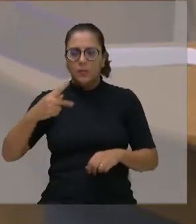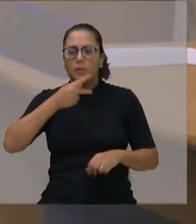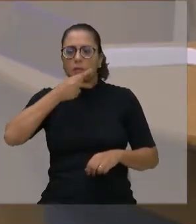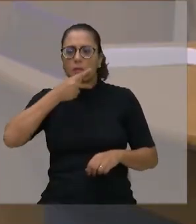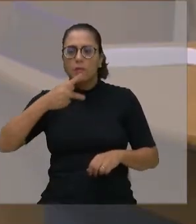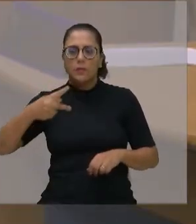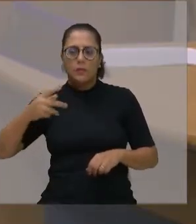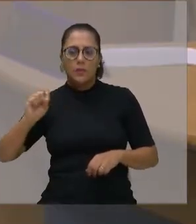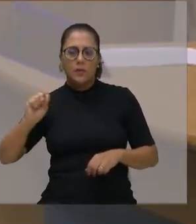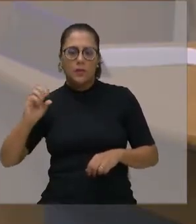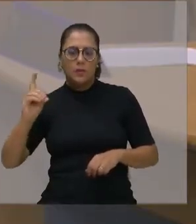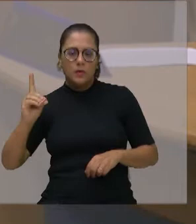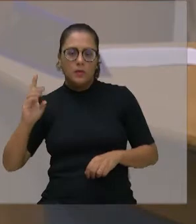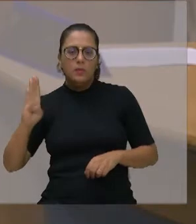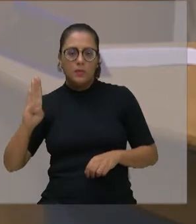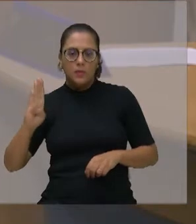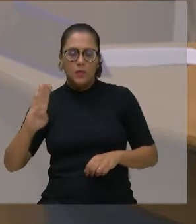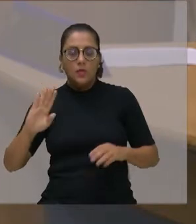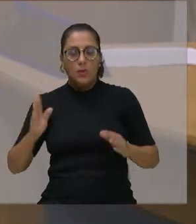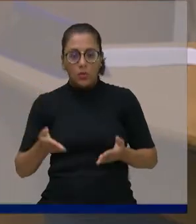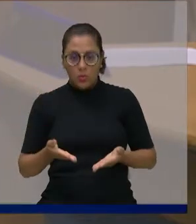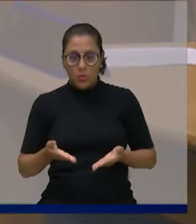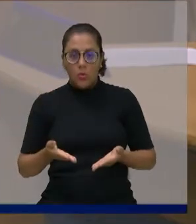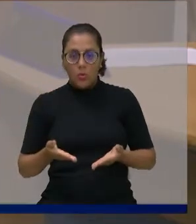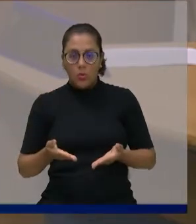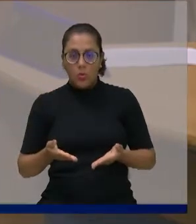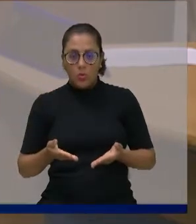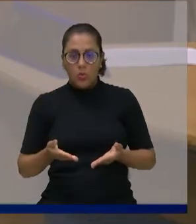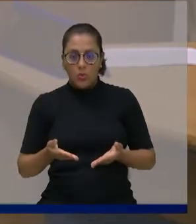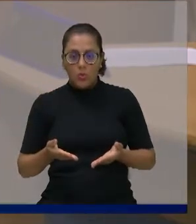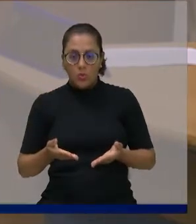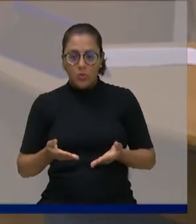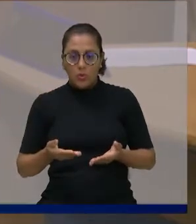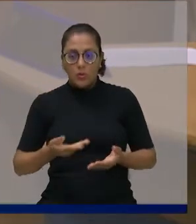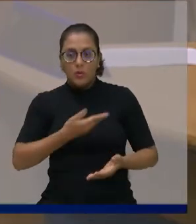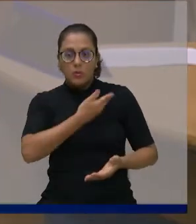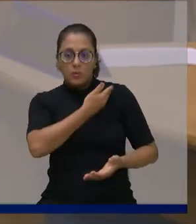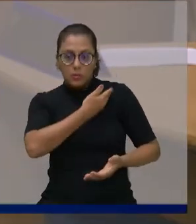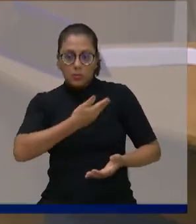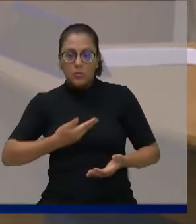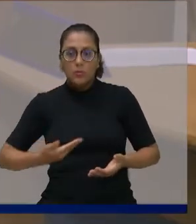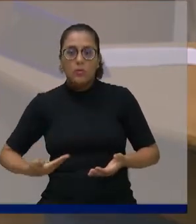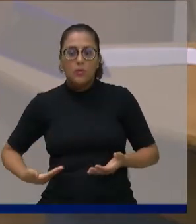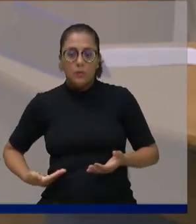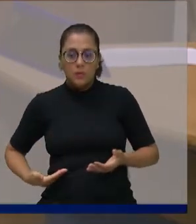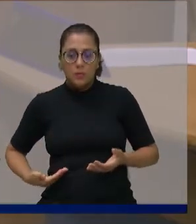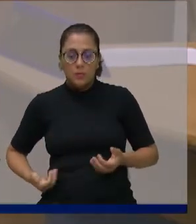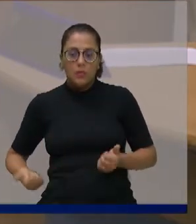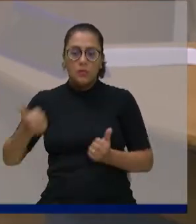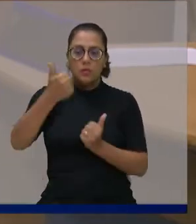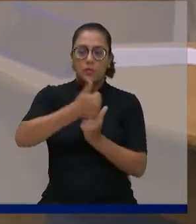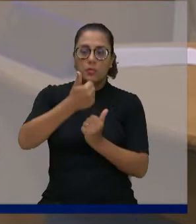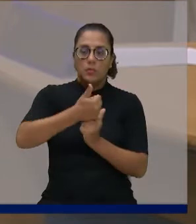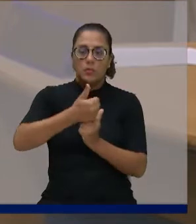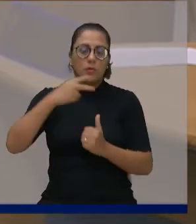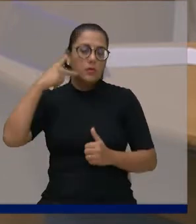hoje também assumo a posição de líder do governo, em substituição ao vereador Juvenil Silveira.